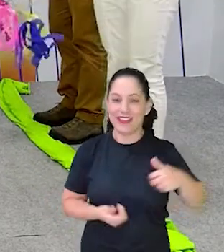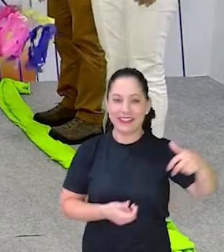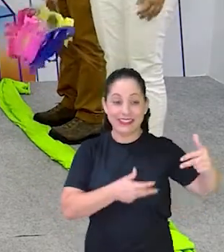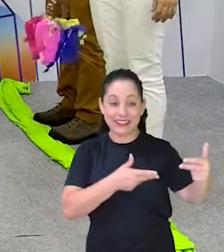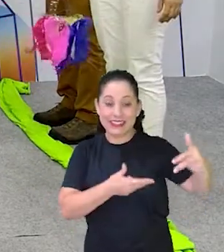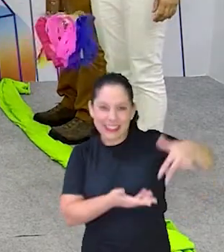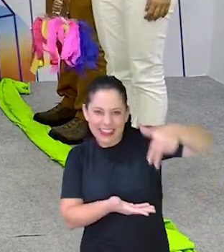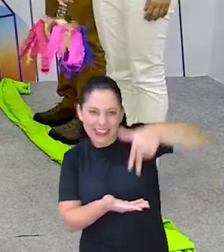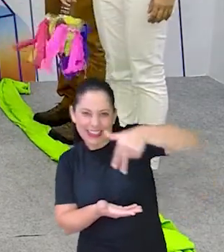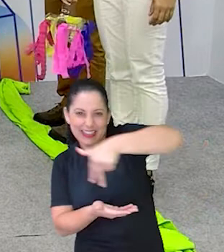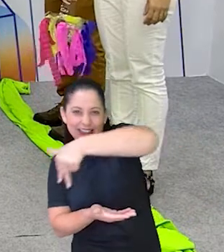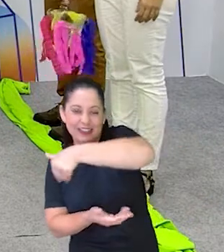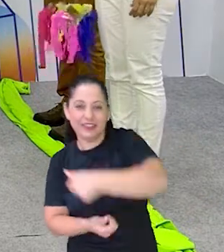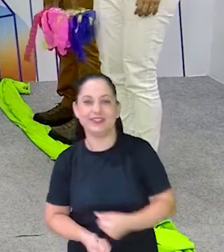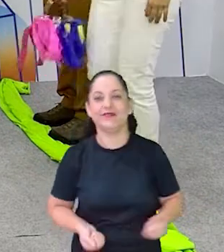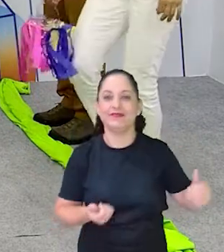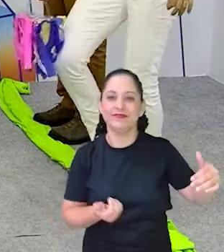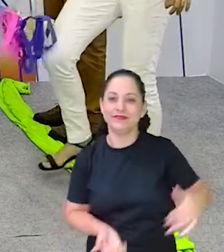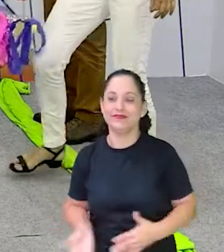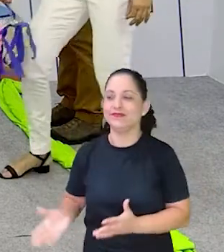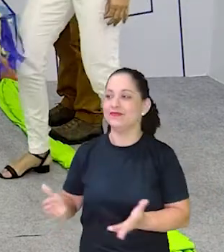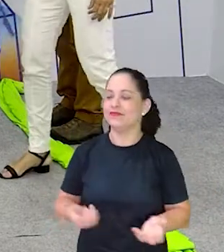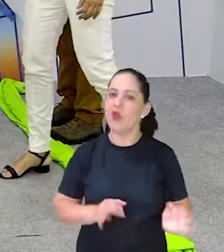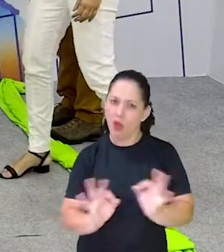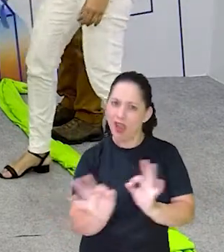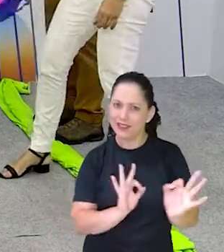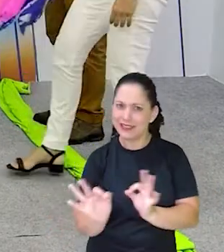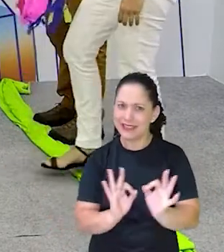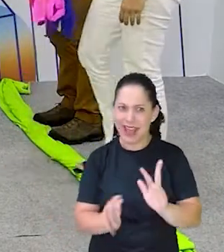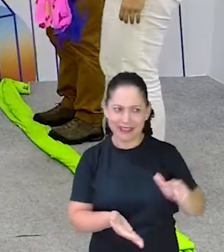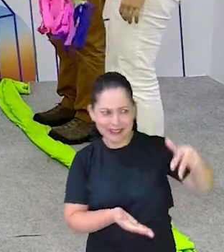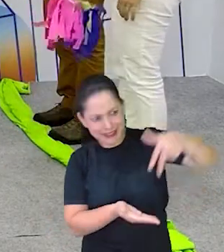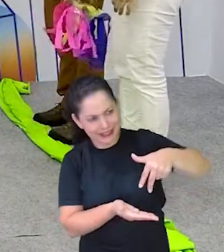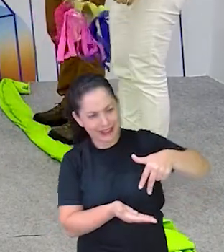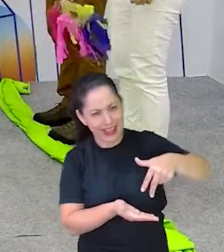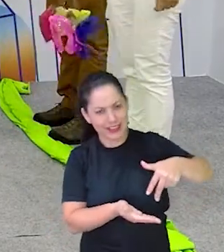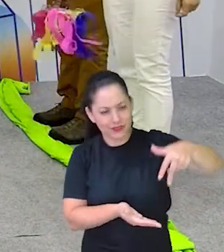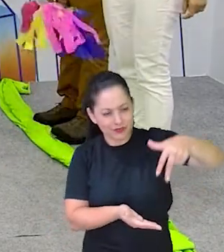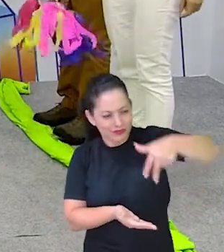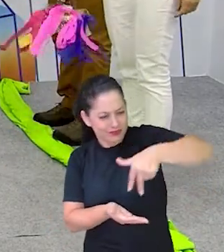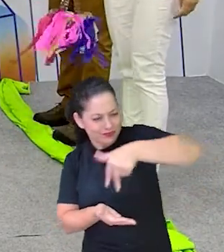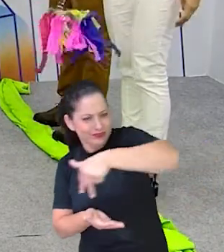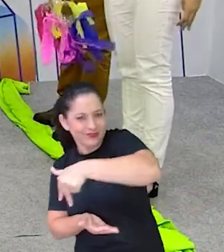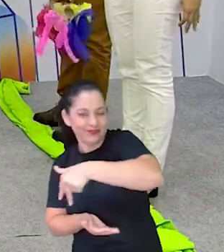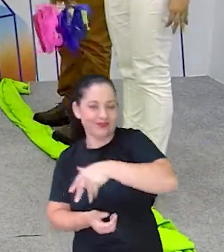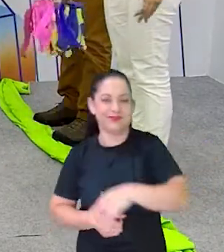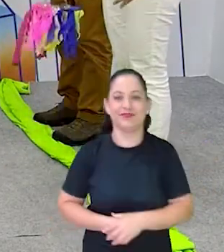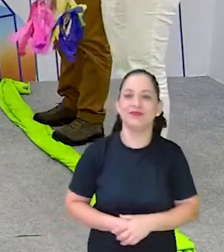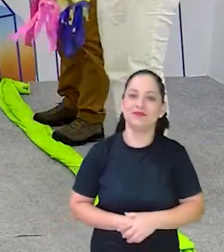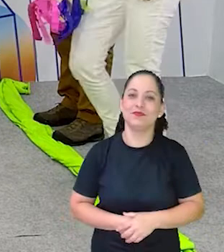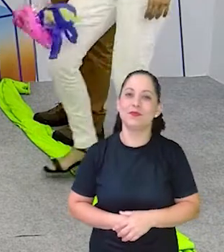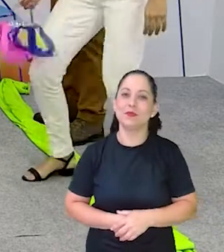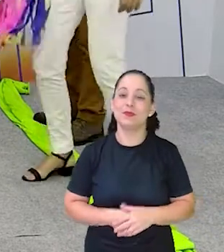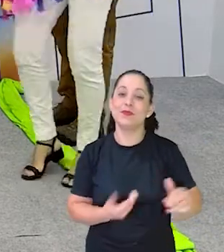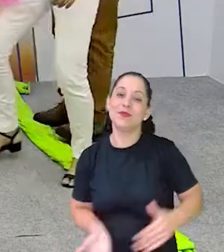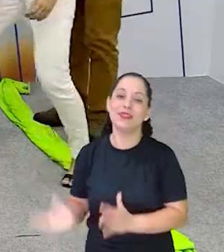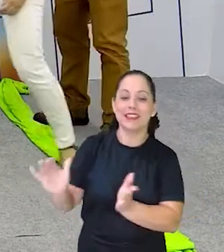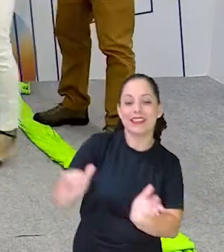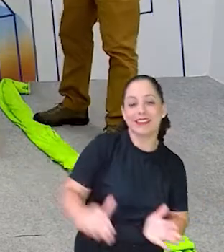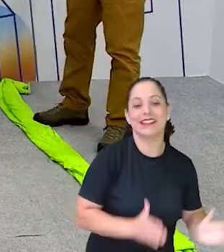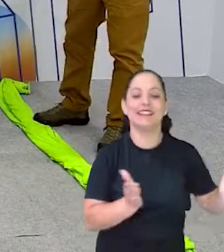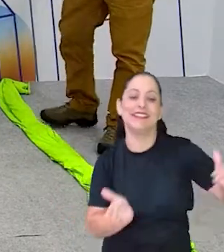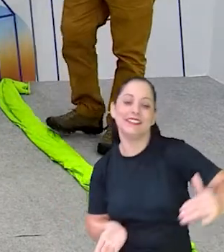Vamos lá. Pela estrada. Ela bem decidiu ainda, de ladinho. Eu já decidi, eu vou de ladinho. Pela estrada